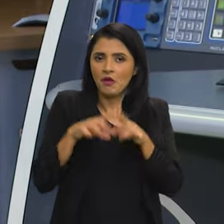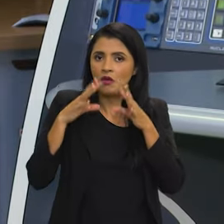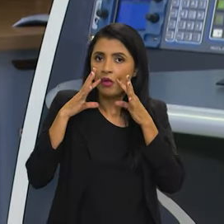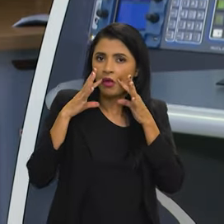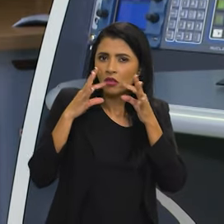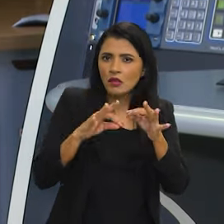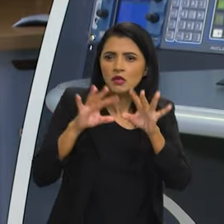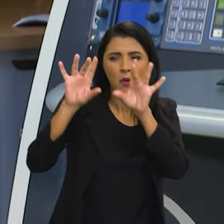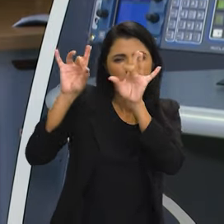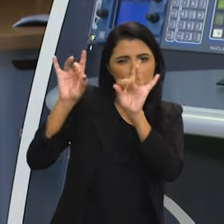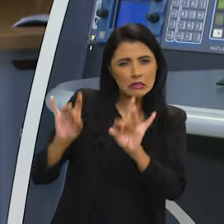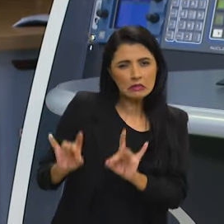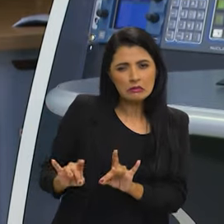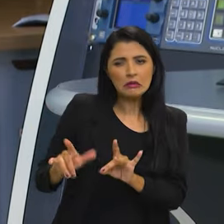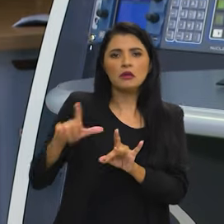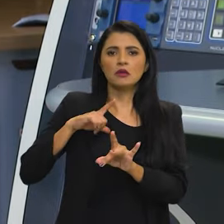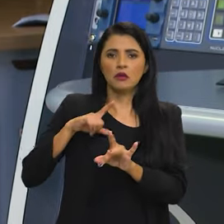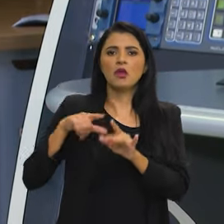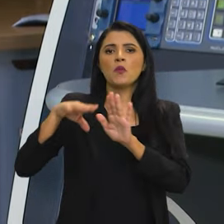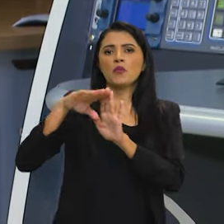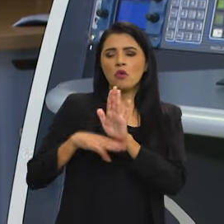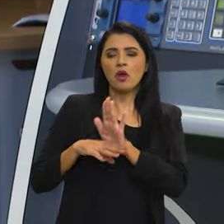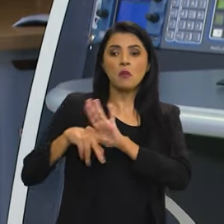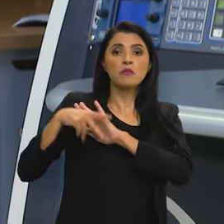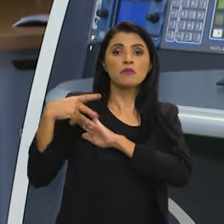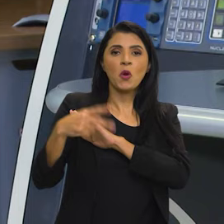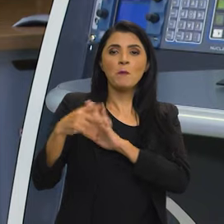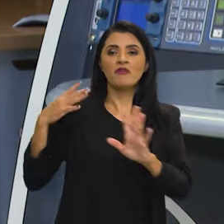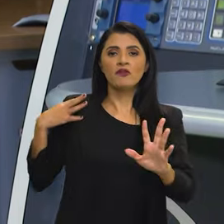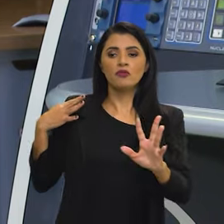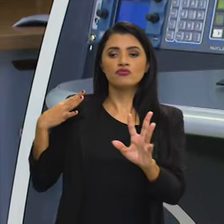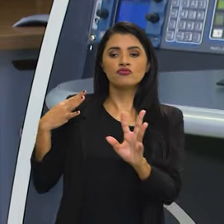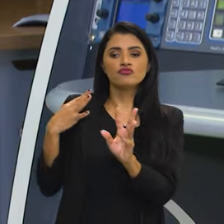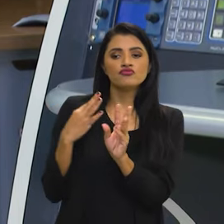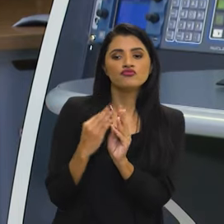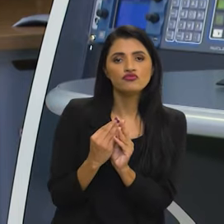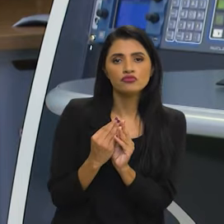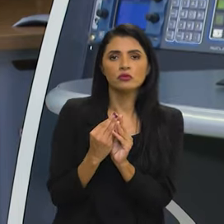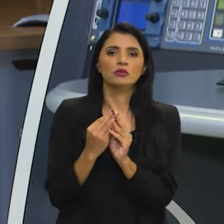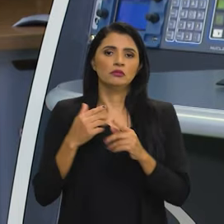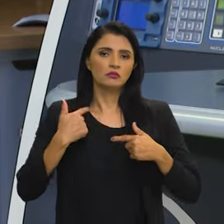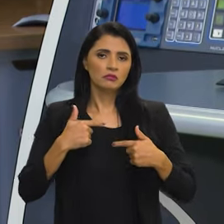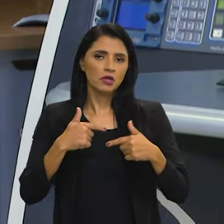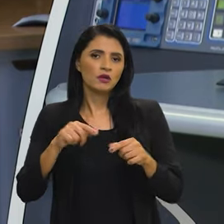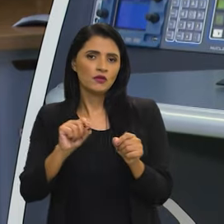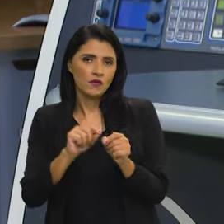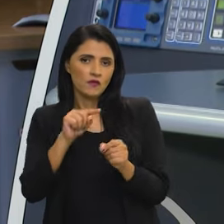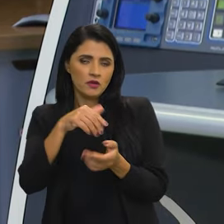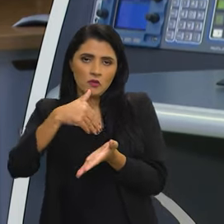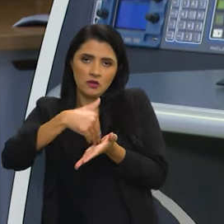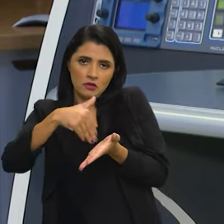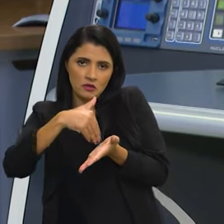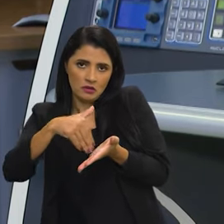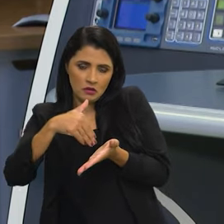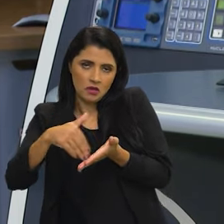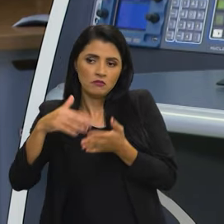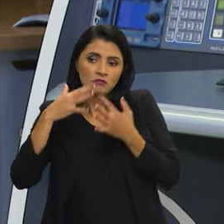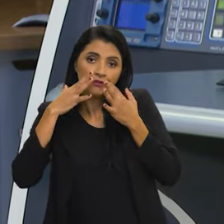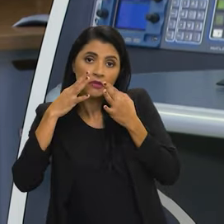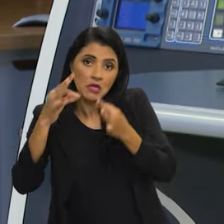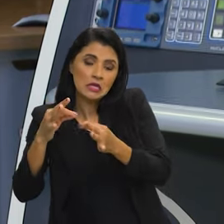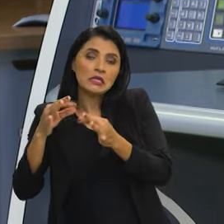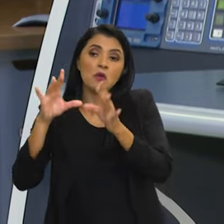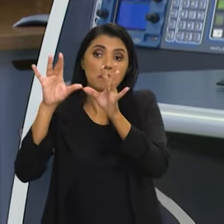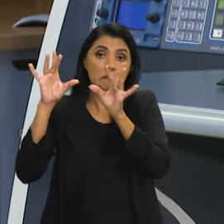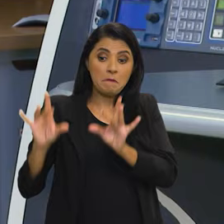especializada tem um programa prioritário de redução das filas. Então, um trabalho que a gente fez com a Secretaria de Atenção Especializada,